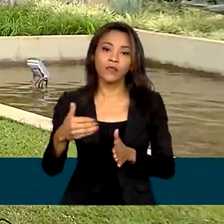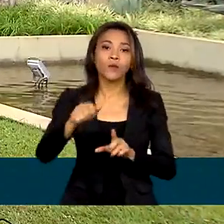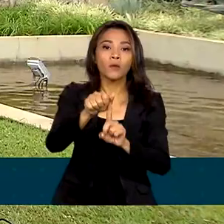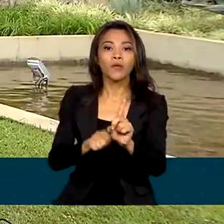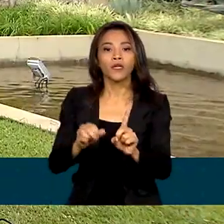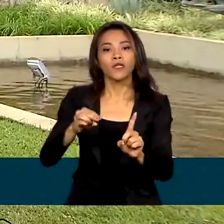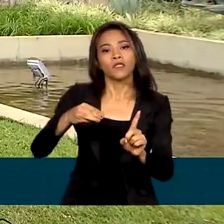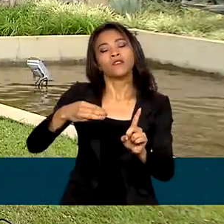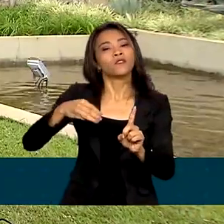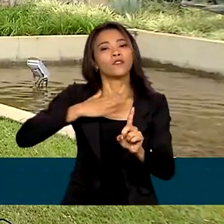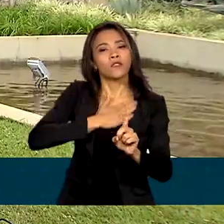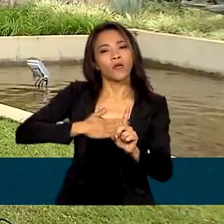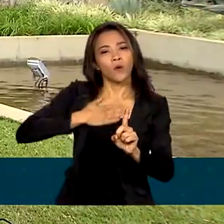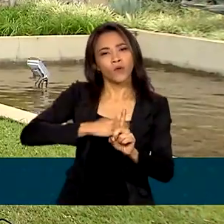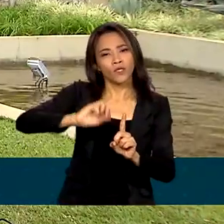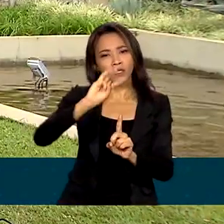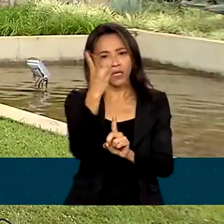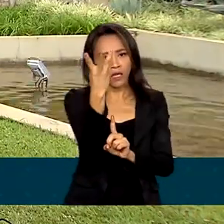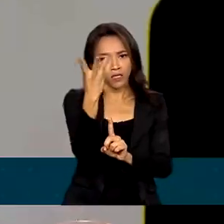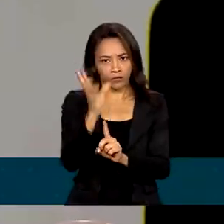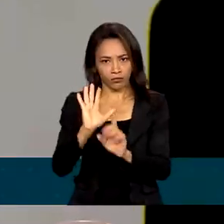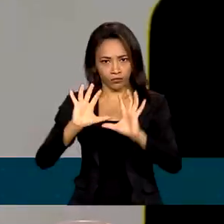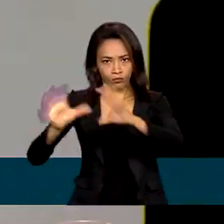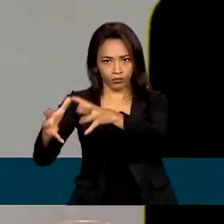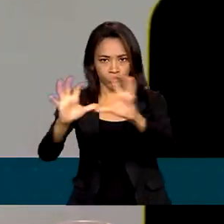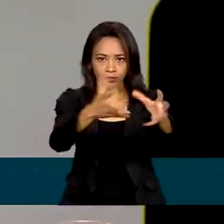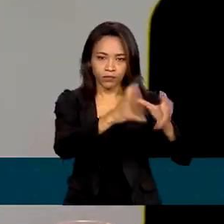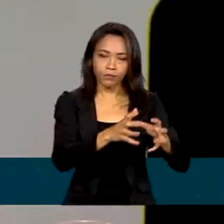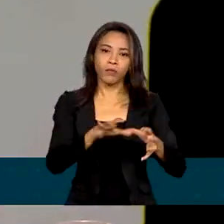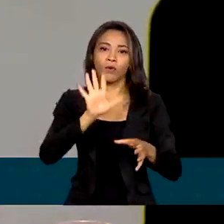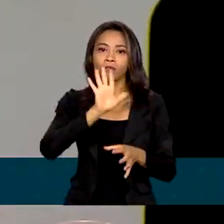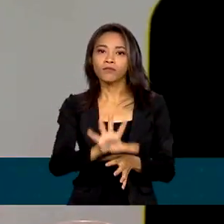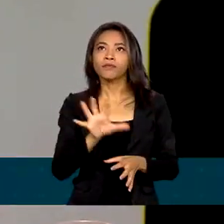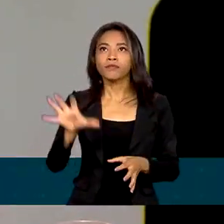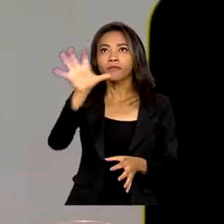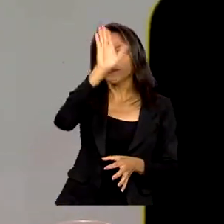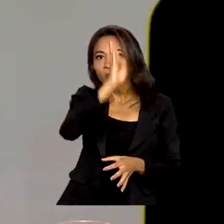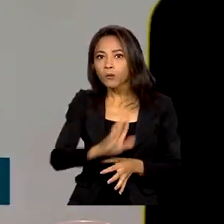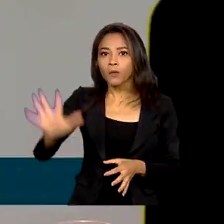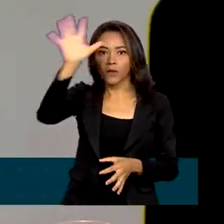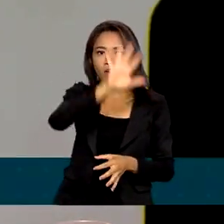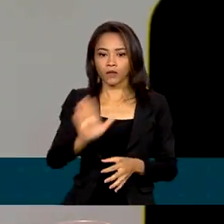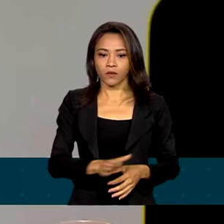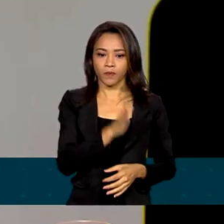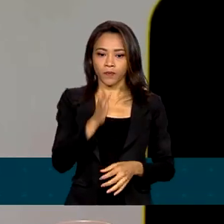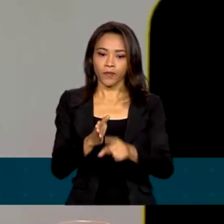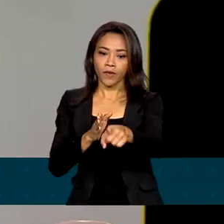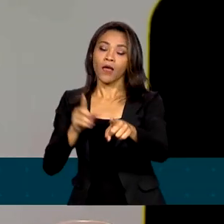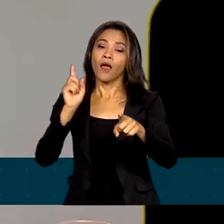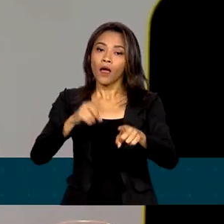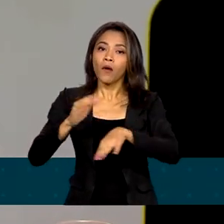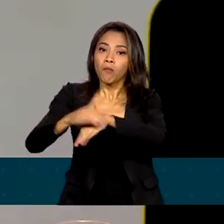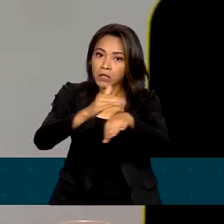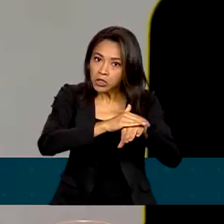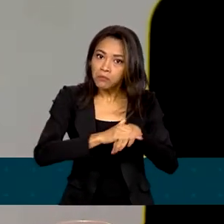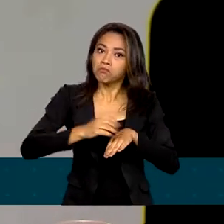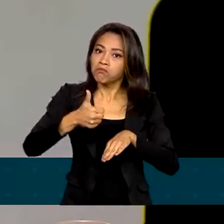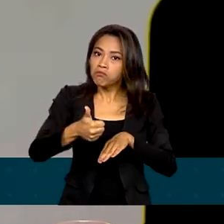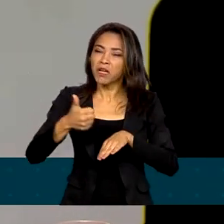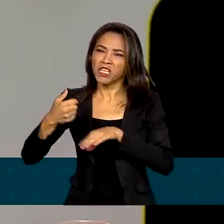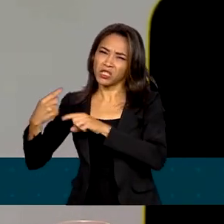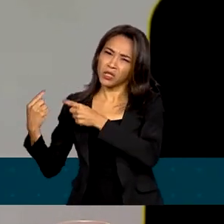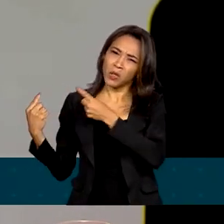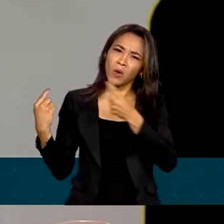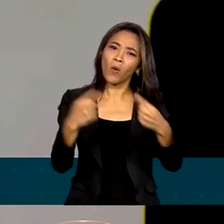três organizações por região. É um passo importante para a gente combater o feminicídio. É um